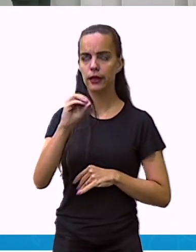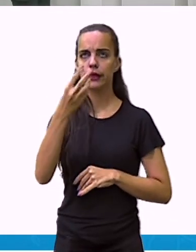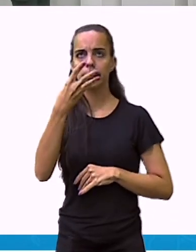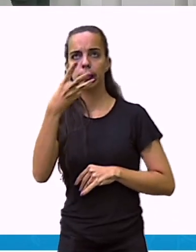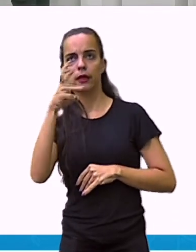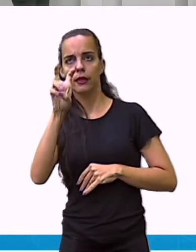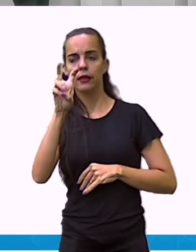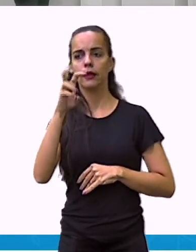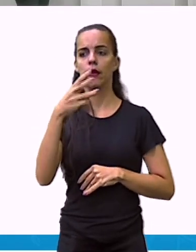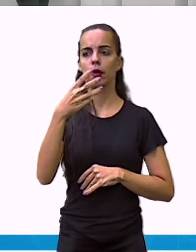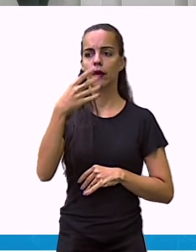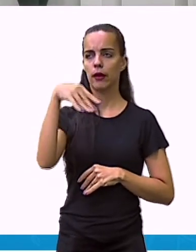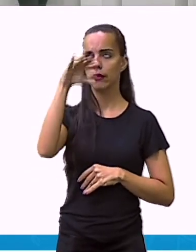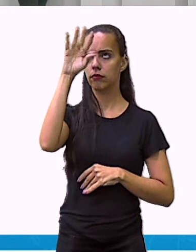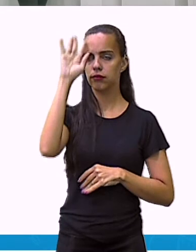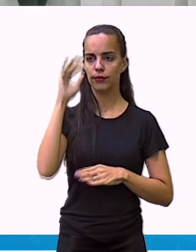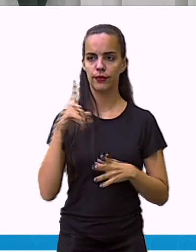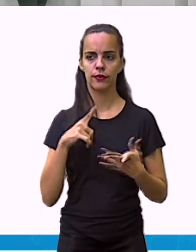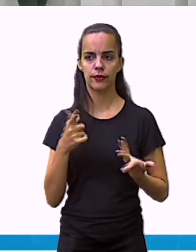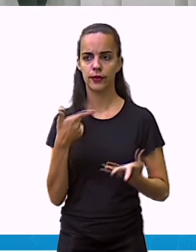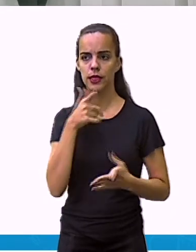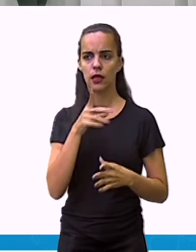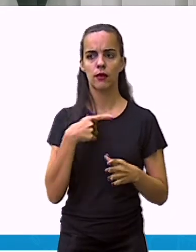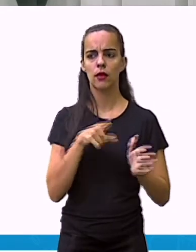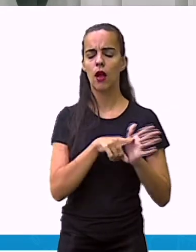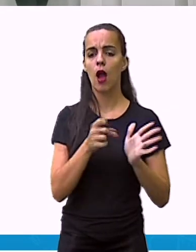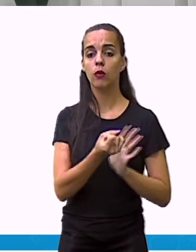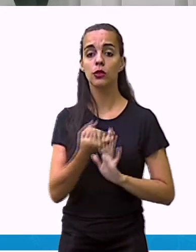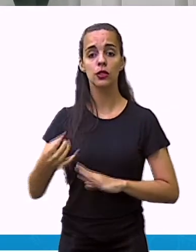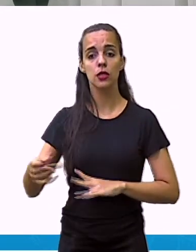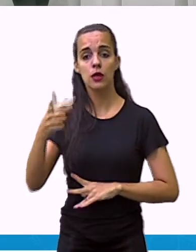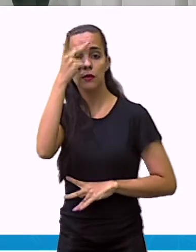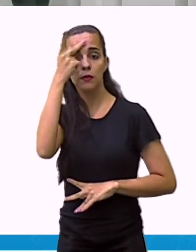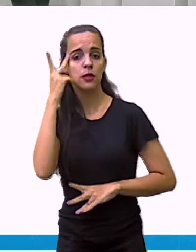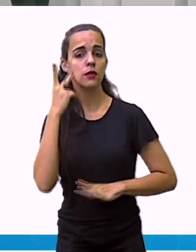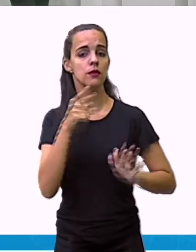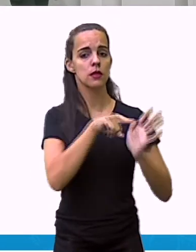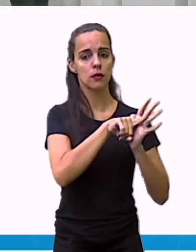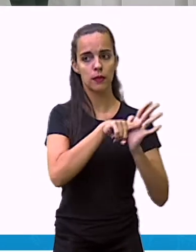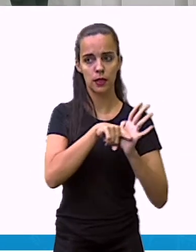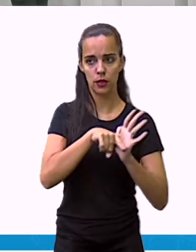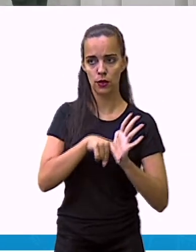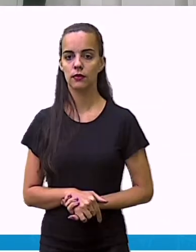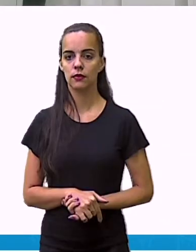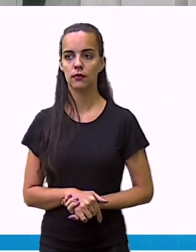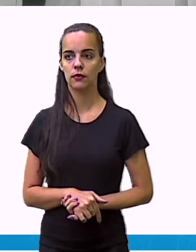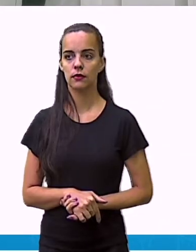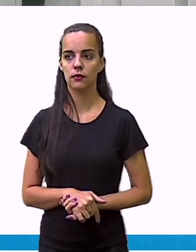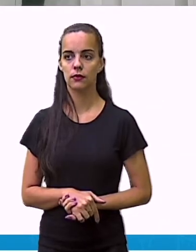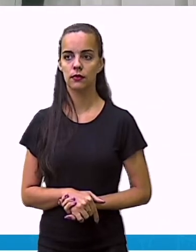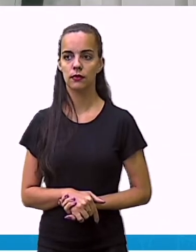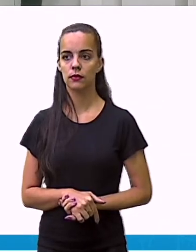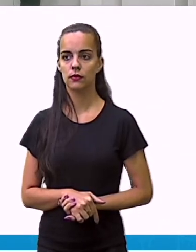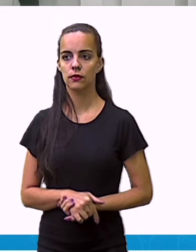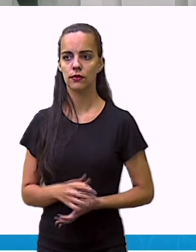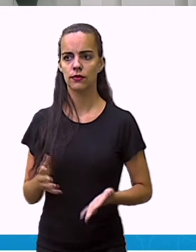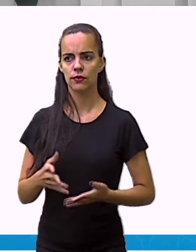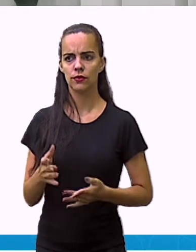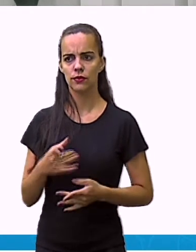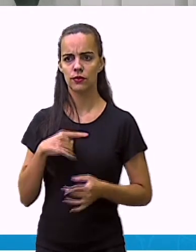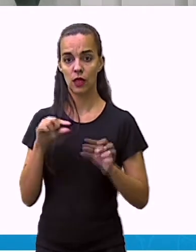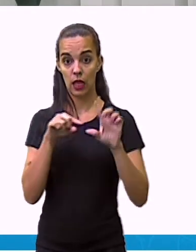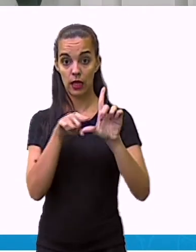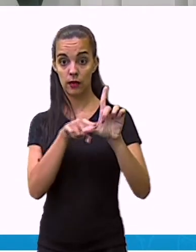35 e até a quantidade de pessoas necessárias e que foram pesquisadas. Já na minha outra